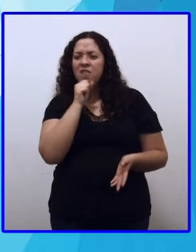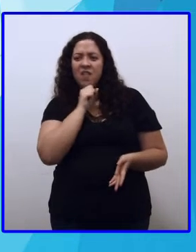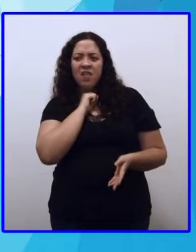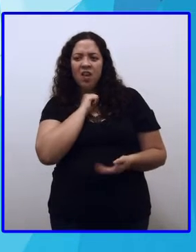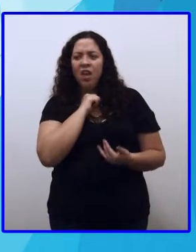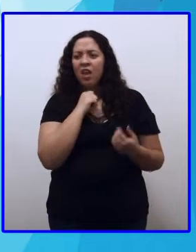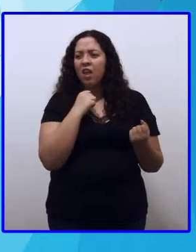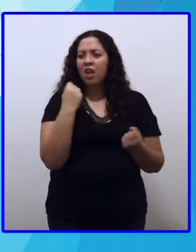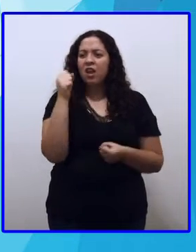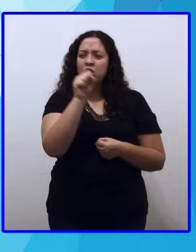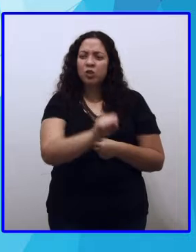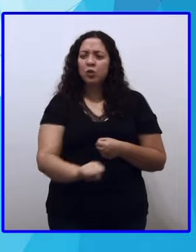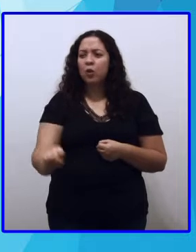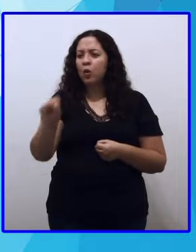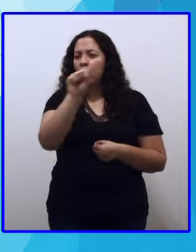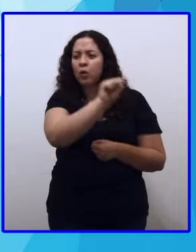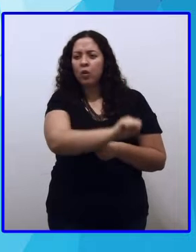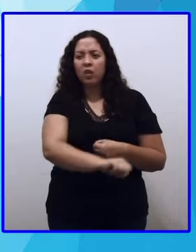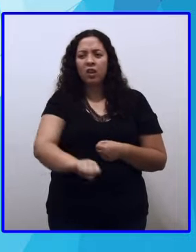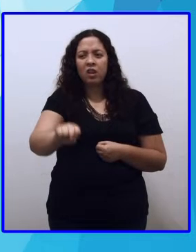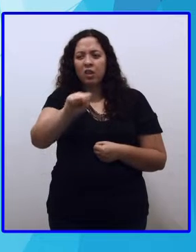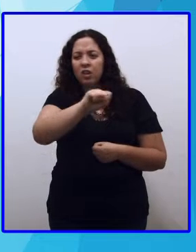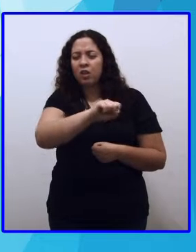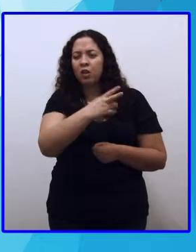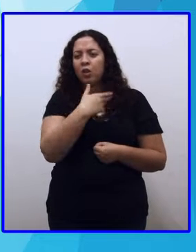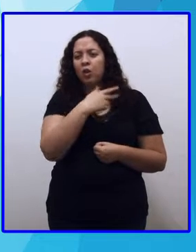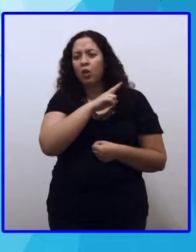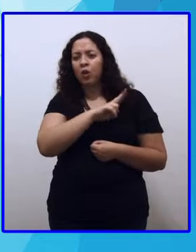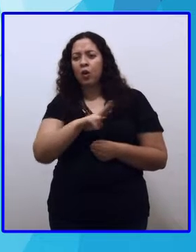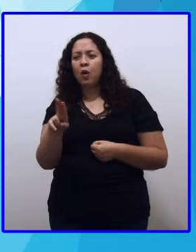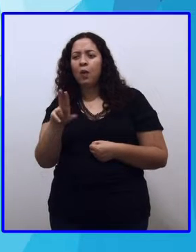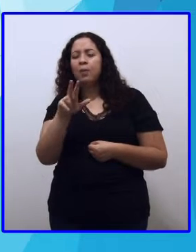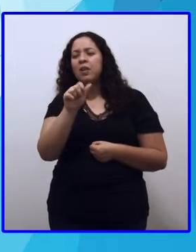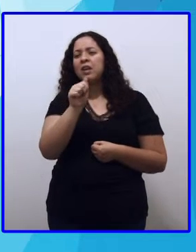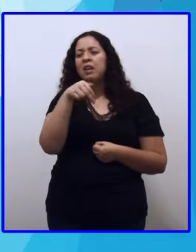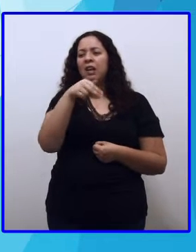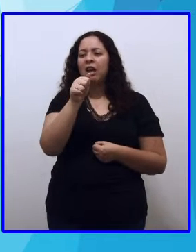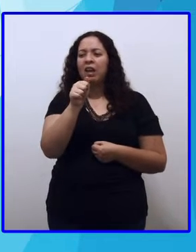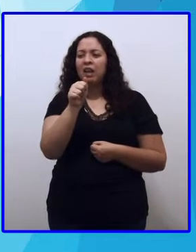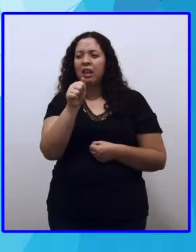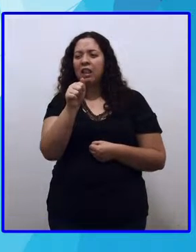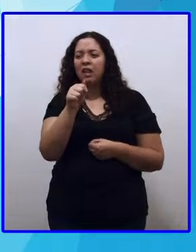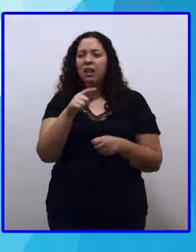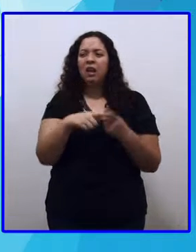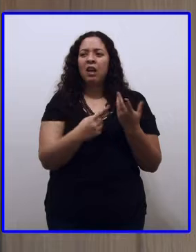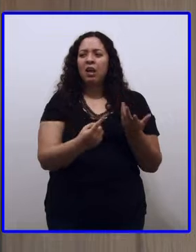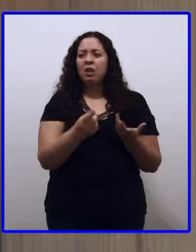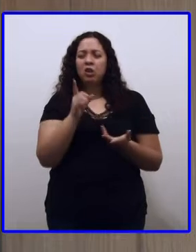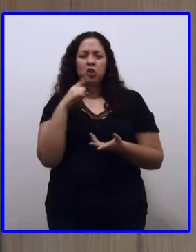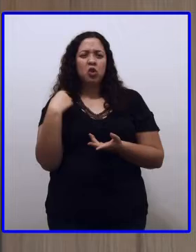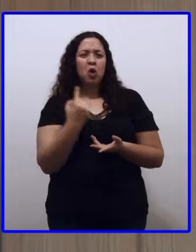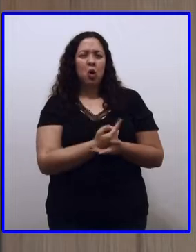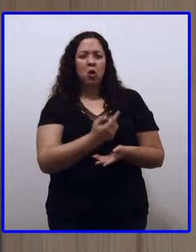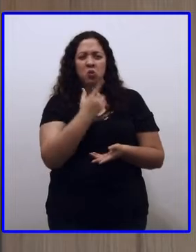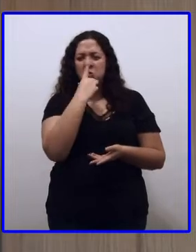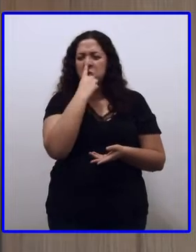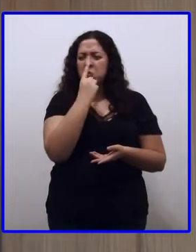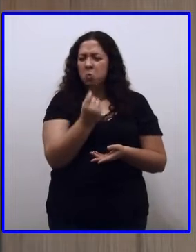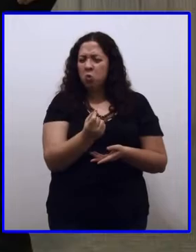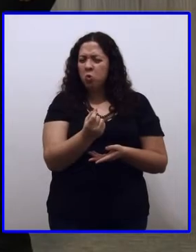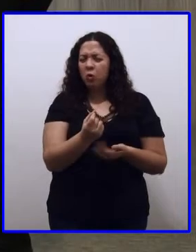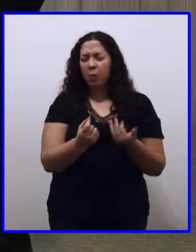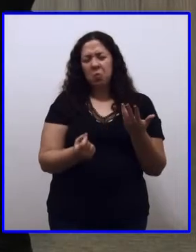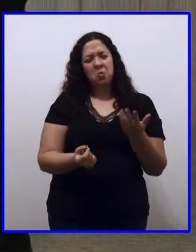nossa rua. Seu nome, Ana Custódio. Mas nós, só a de bruxa. Ai, pro Camila.